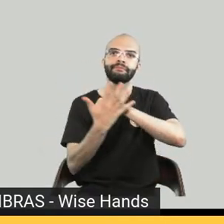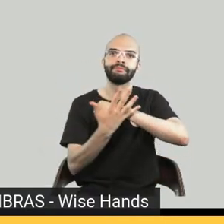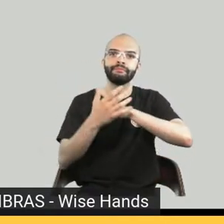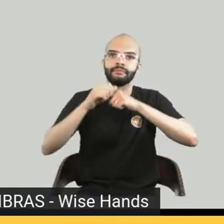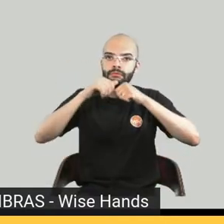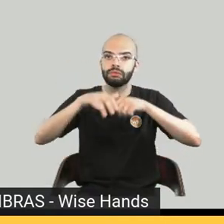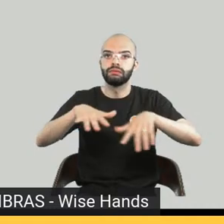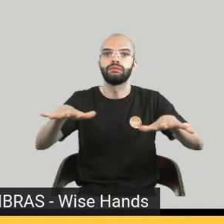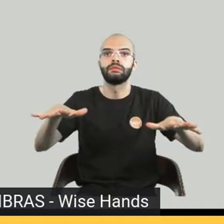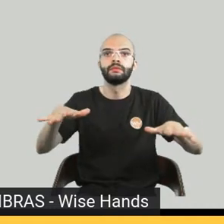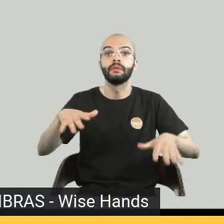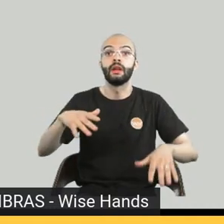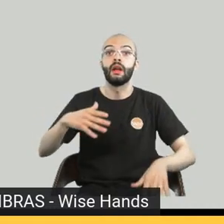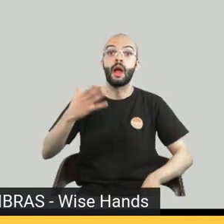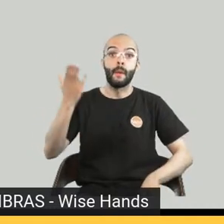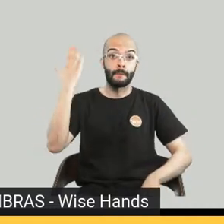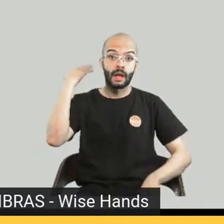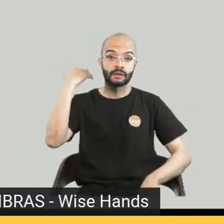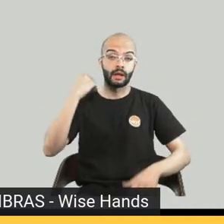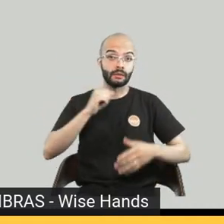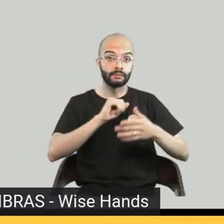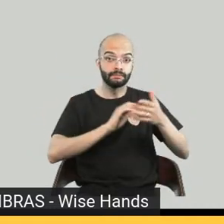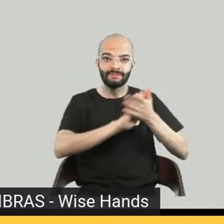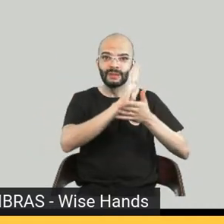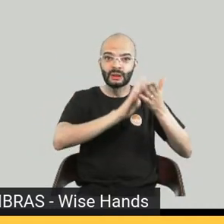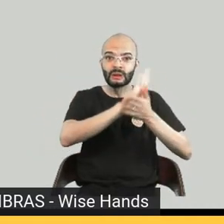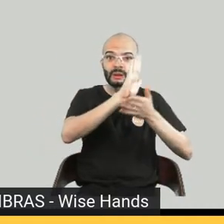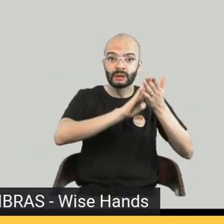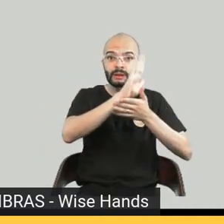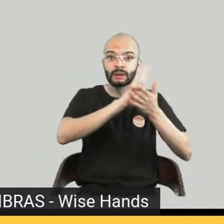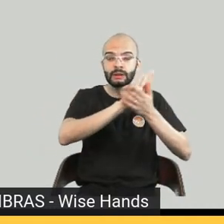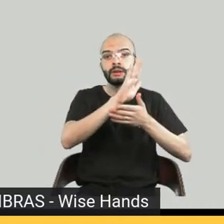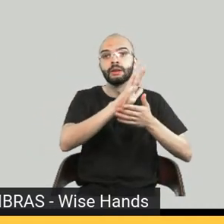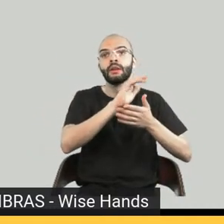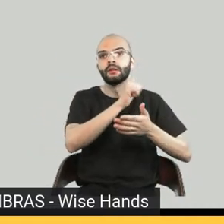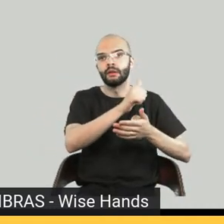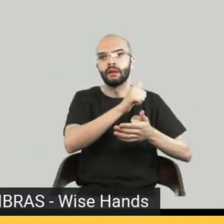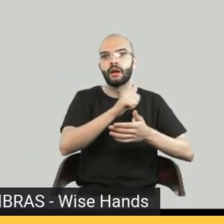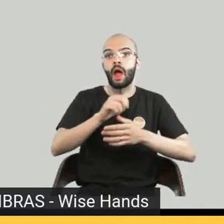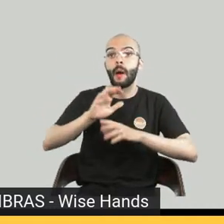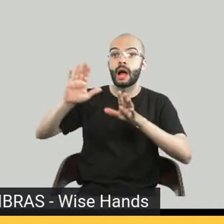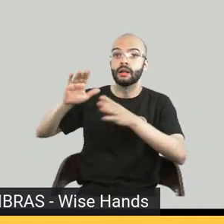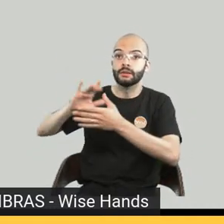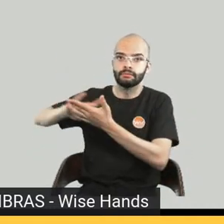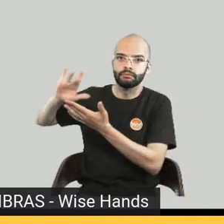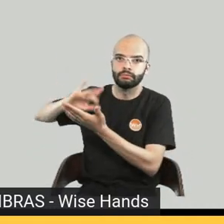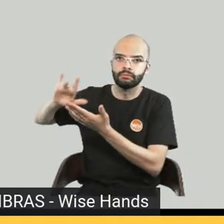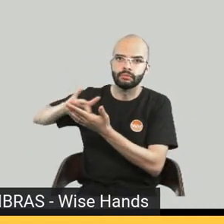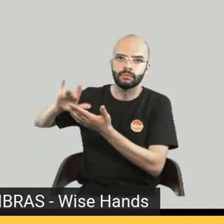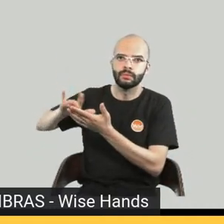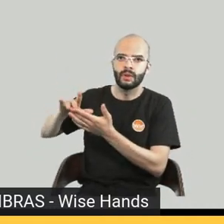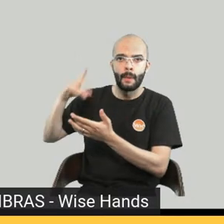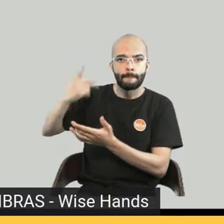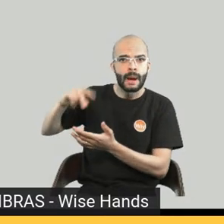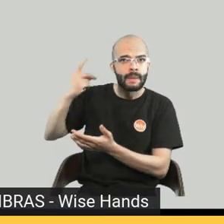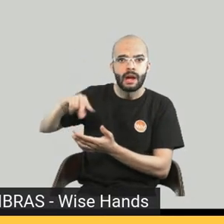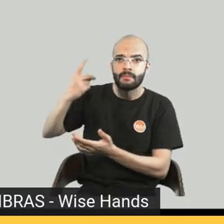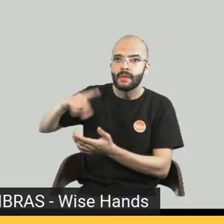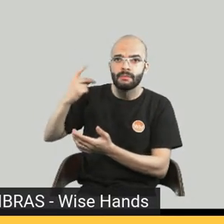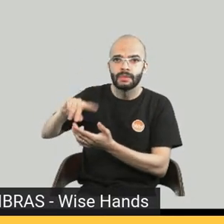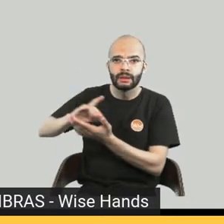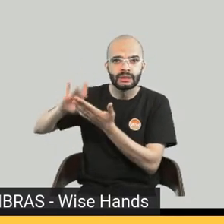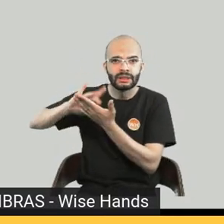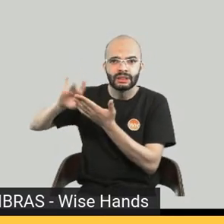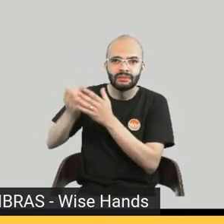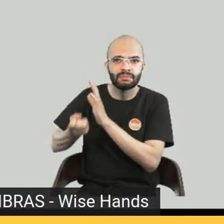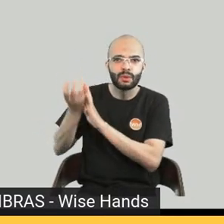ritmo estável, mas que já não era tão forte quanto alguns anos atrás. De repente, em março e